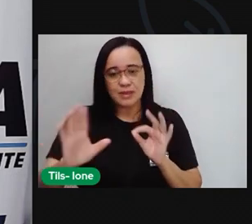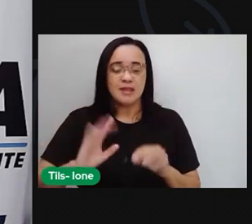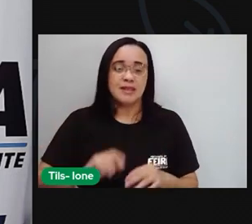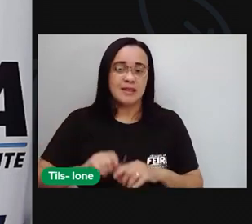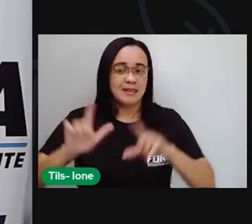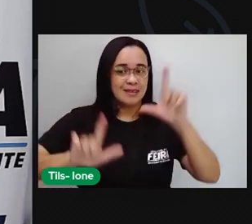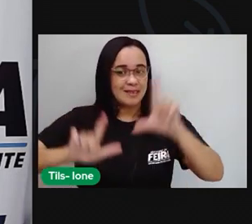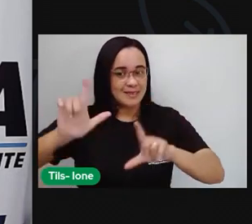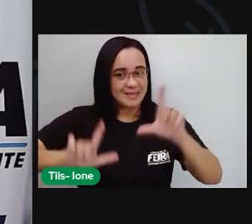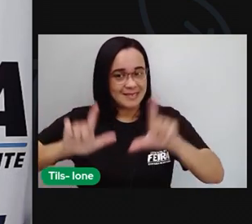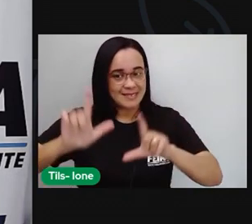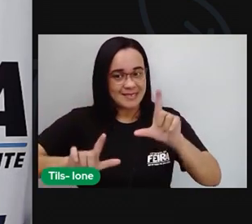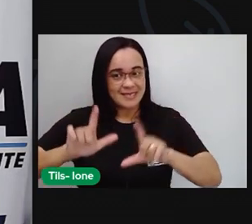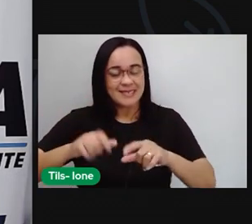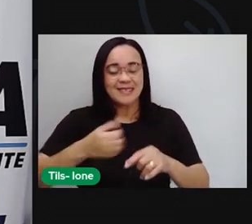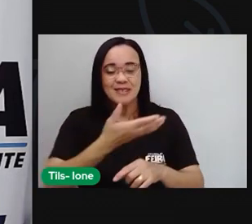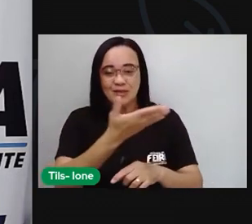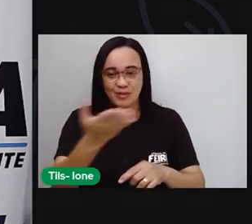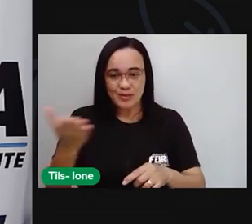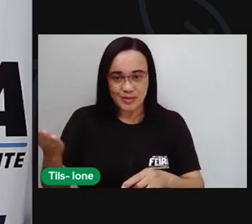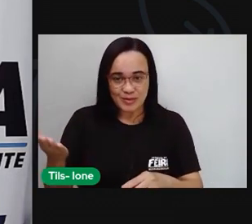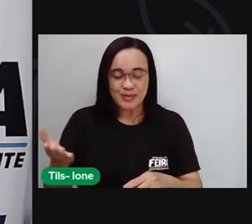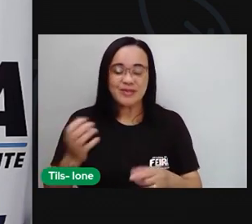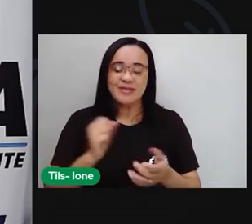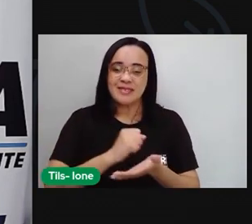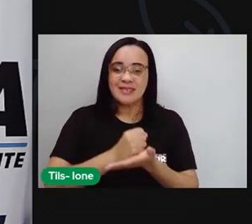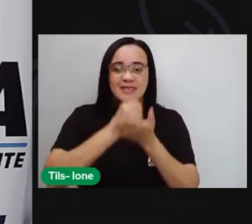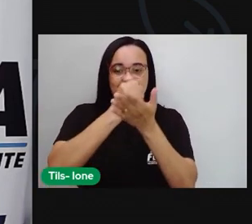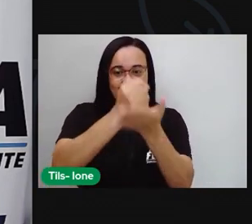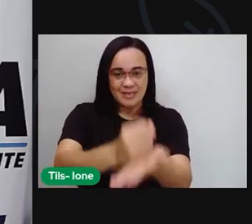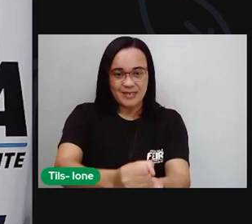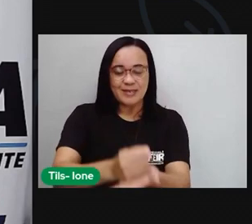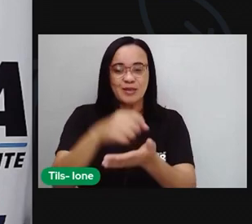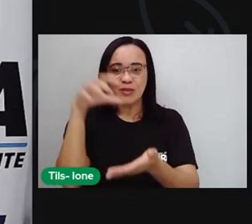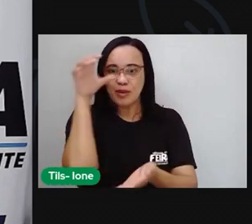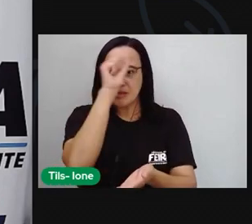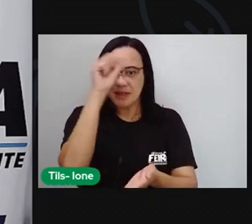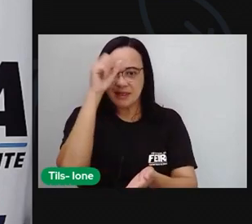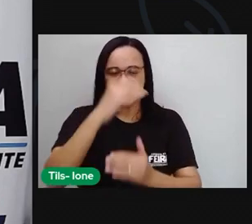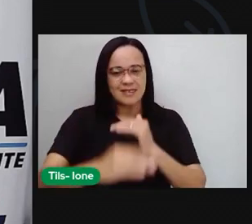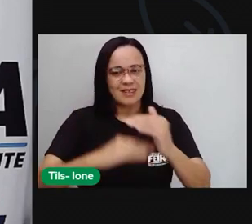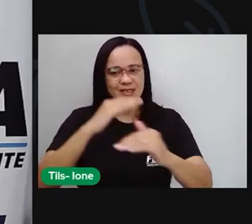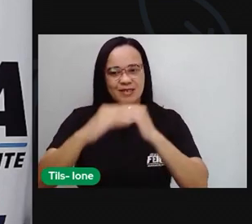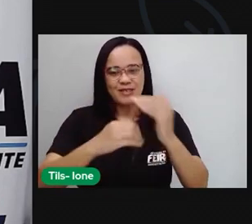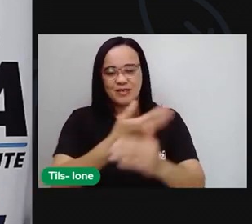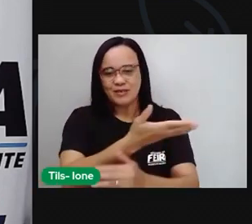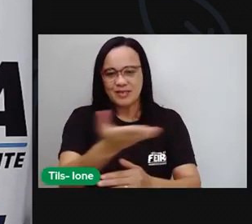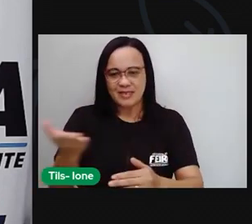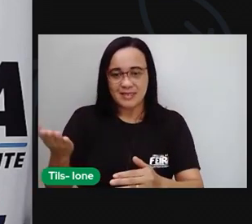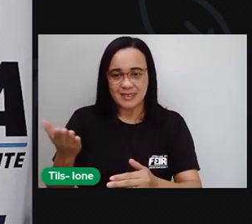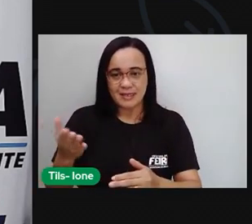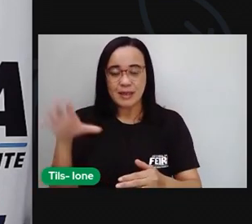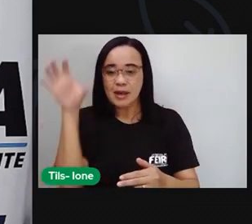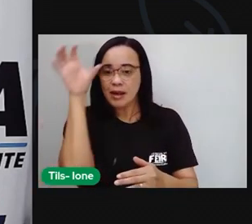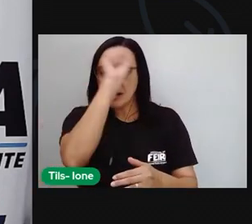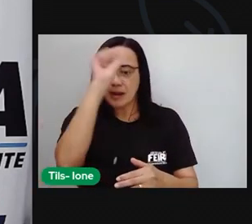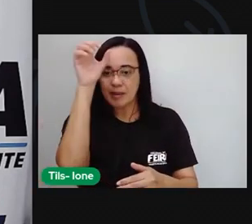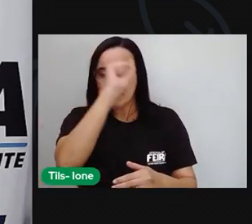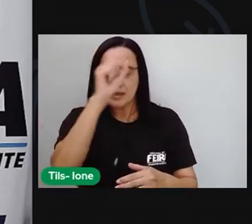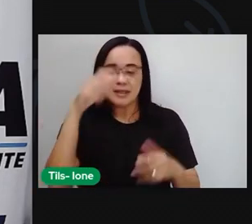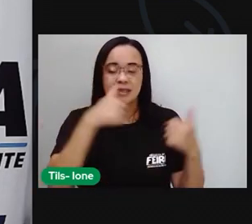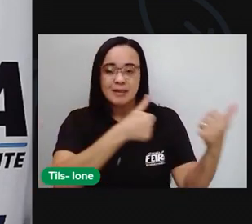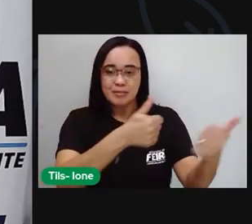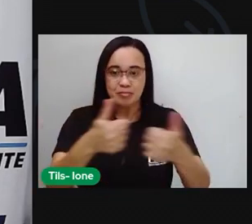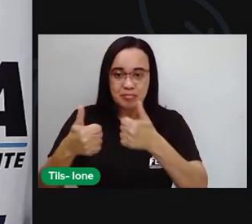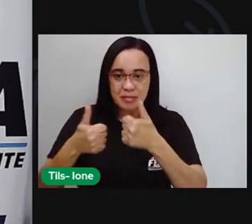da tela, a pró espera que esteja aí contribuindo com a sua aprendizagem, tá certo? Você aprenda aí bastante, que consiga